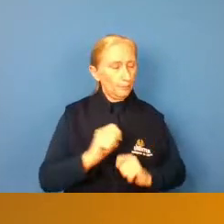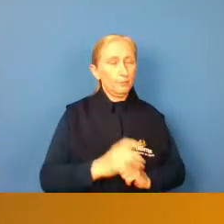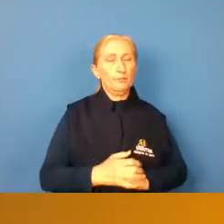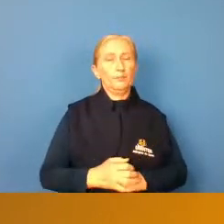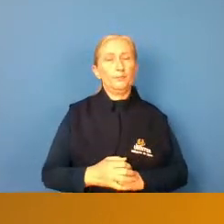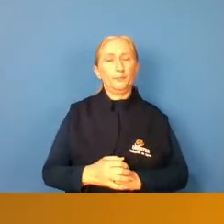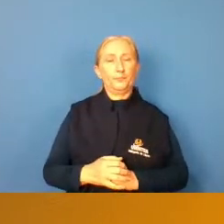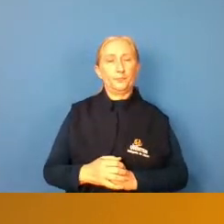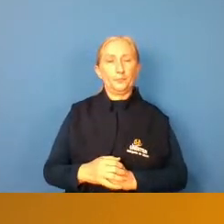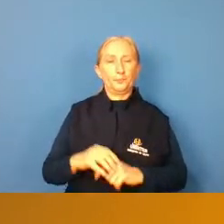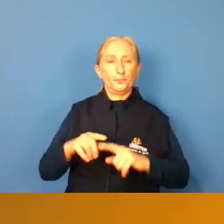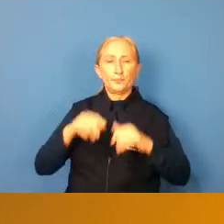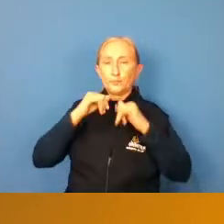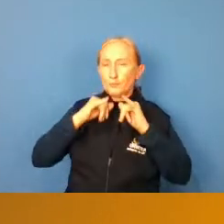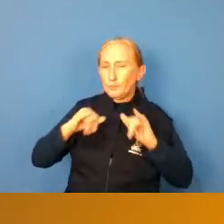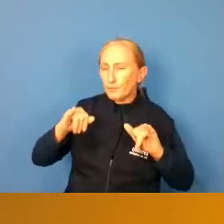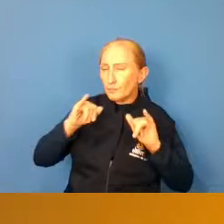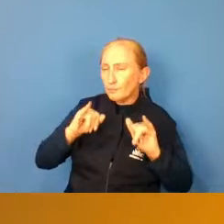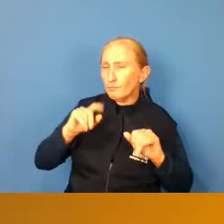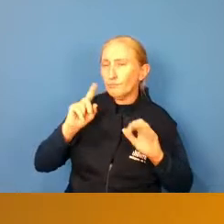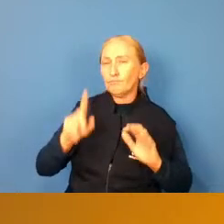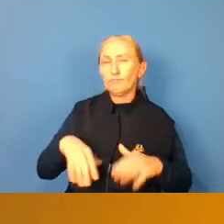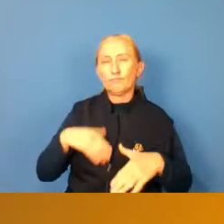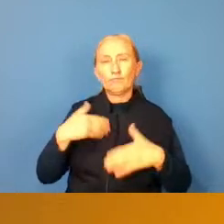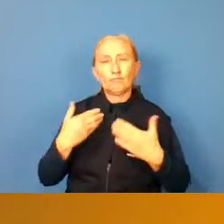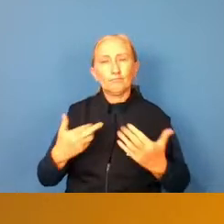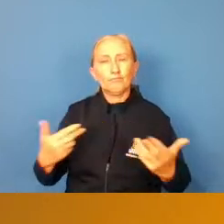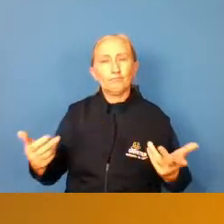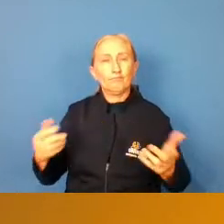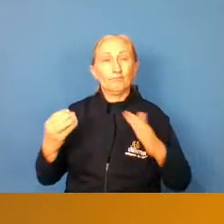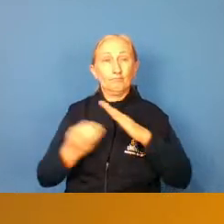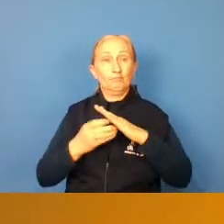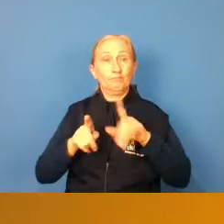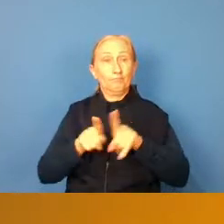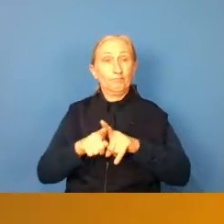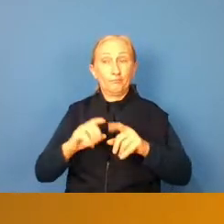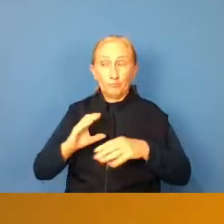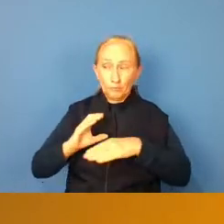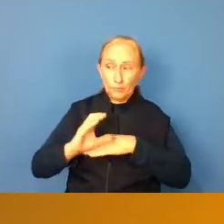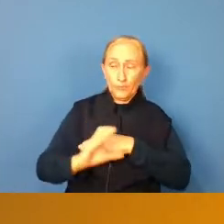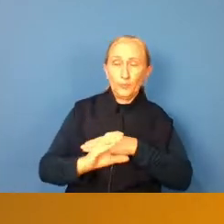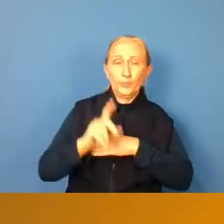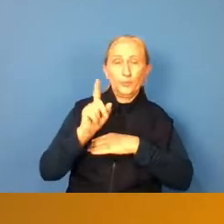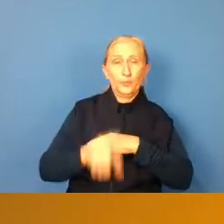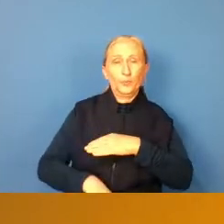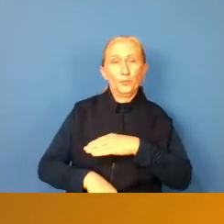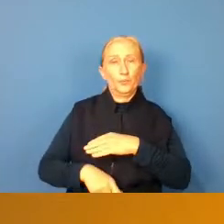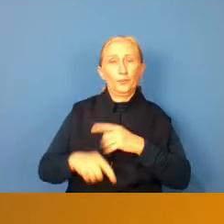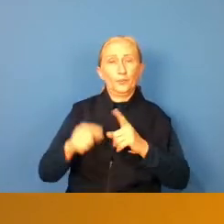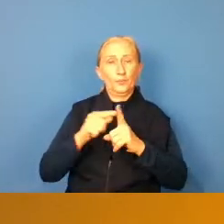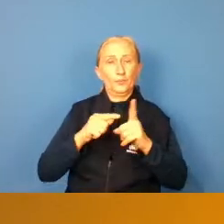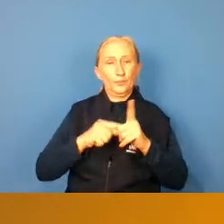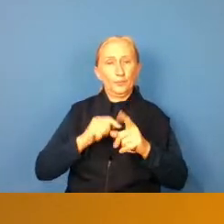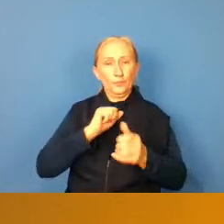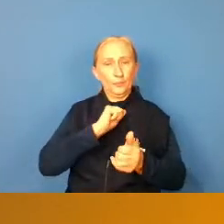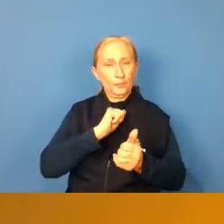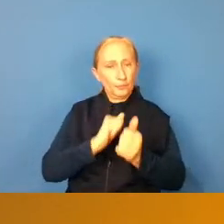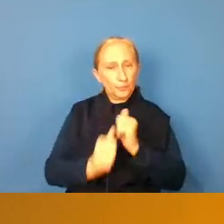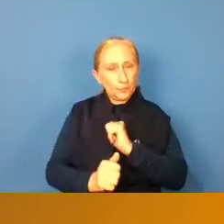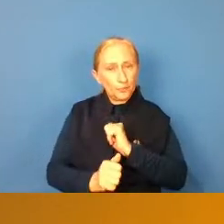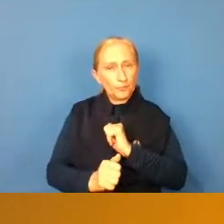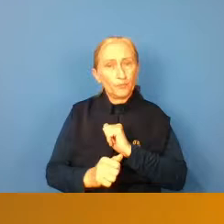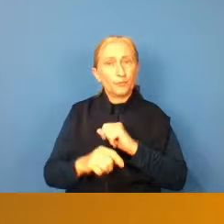marketing né então grandes empresas que investem na modalidade esportiva